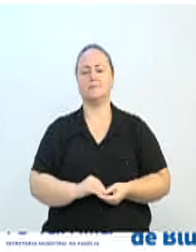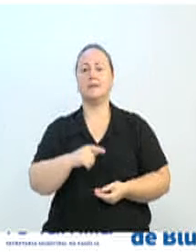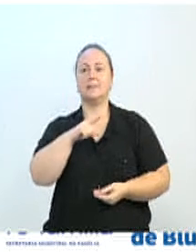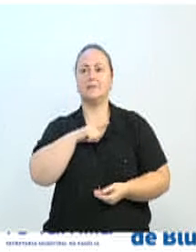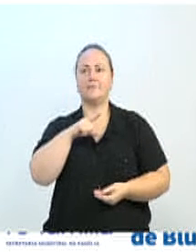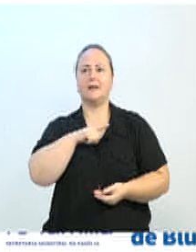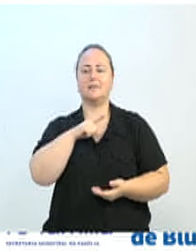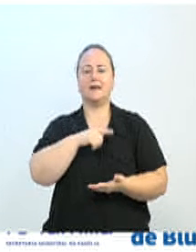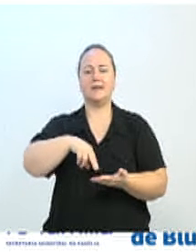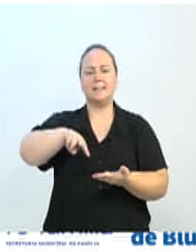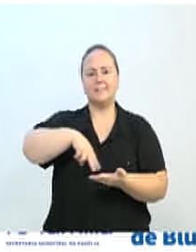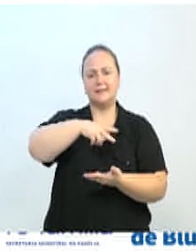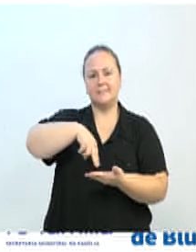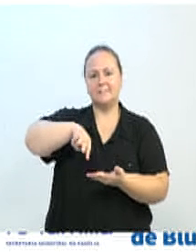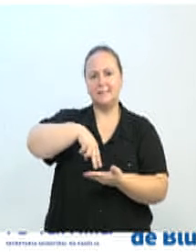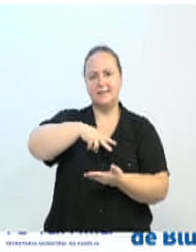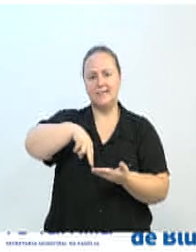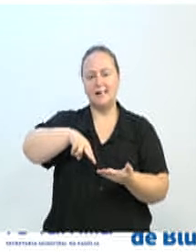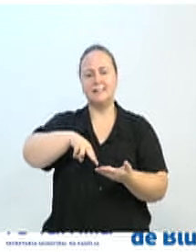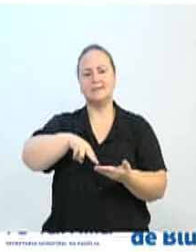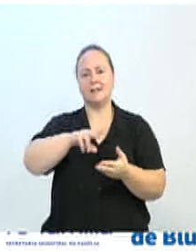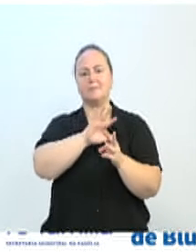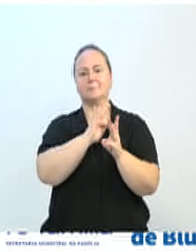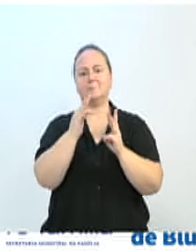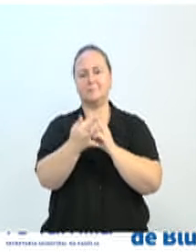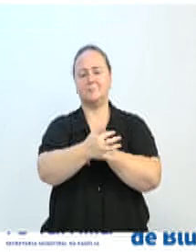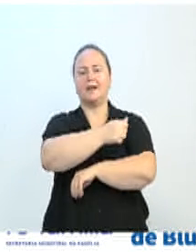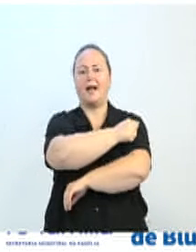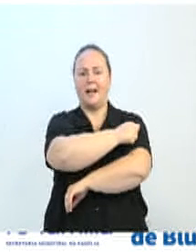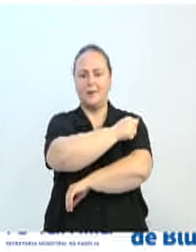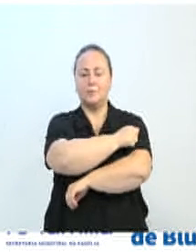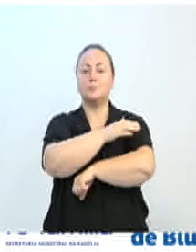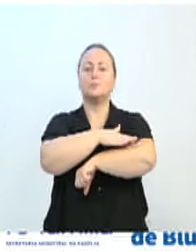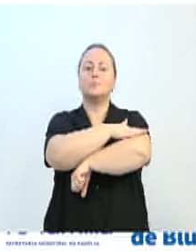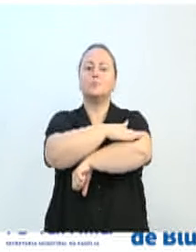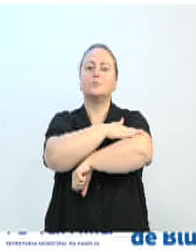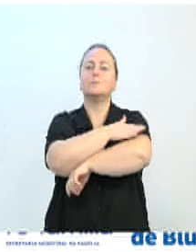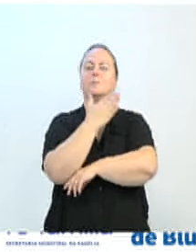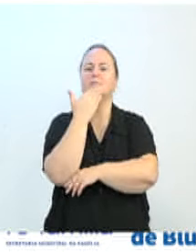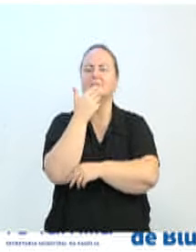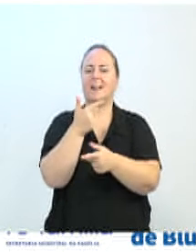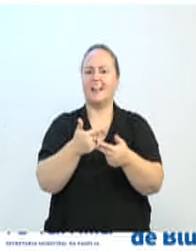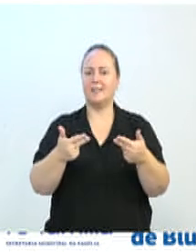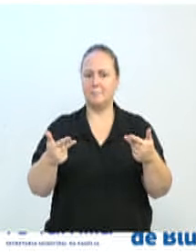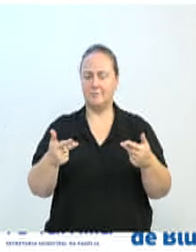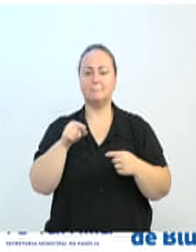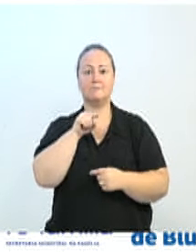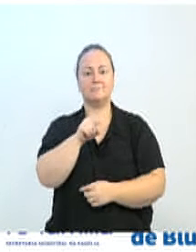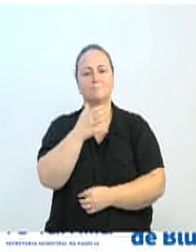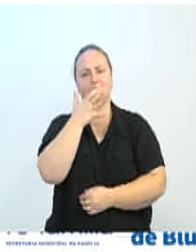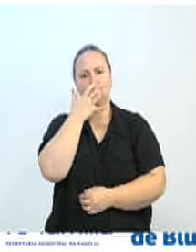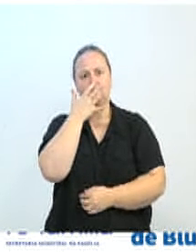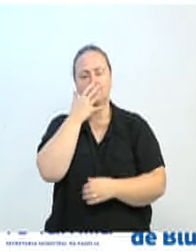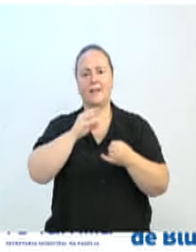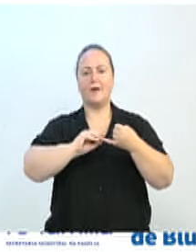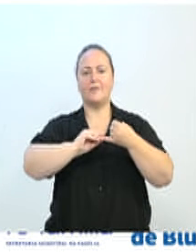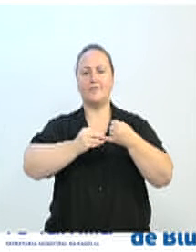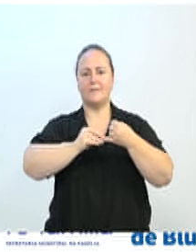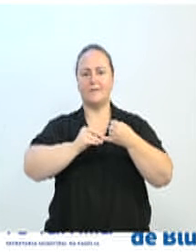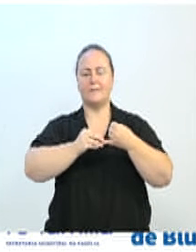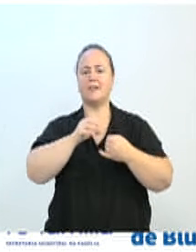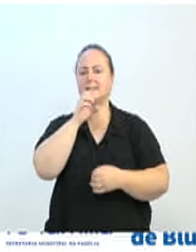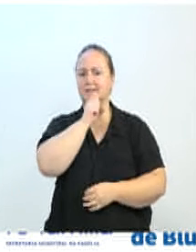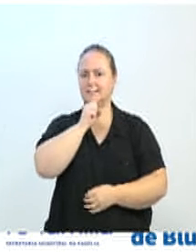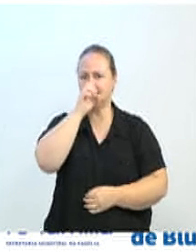-Família, comunidade do palco e praça da alimentação, na qual é muito apreciada a nossa feijoada aos sábados